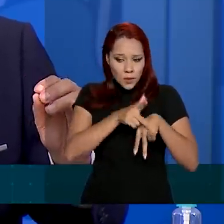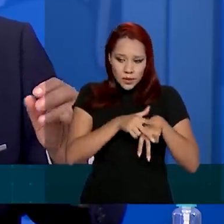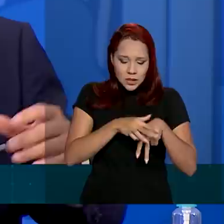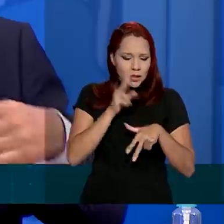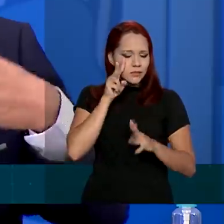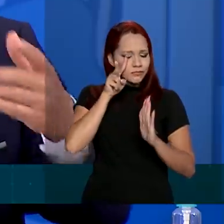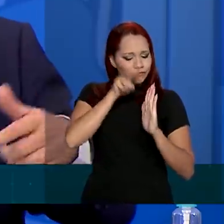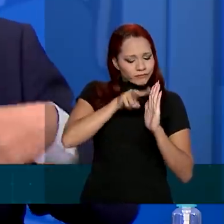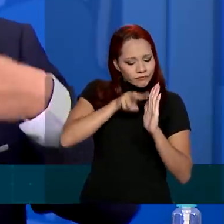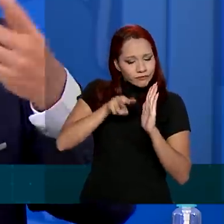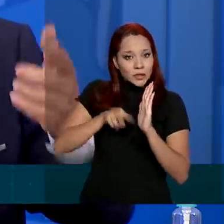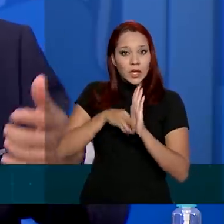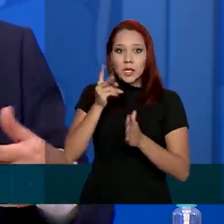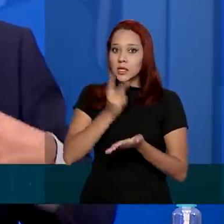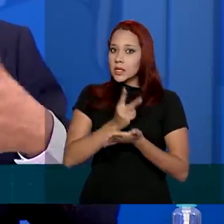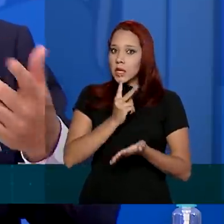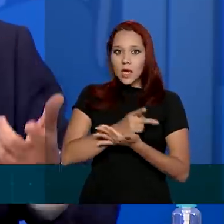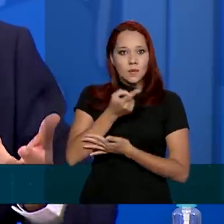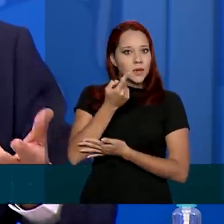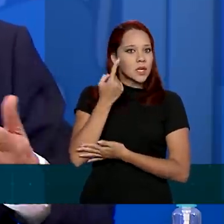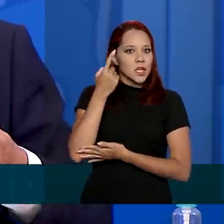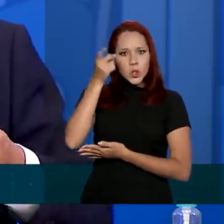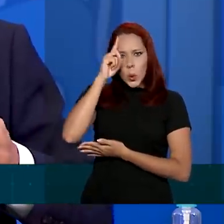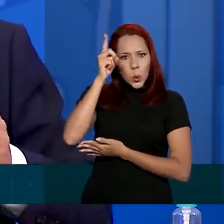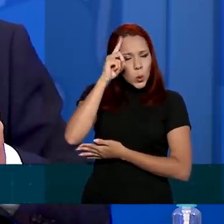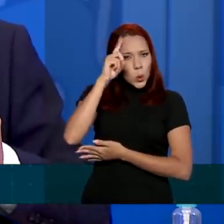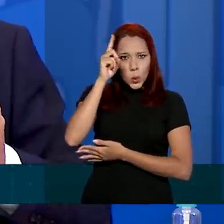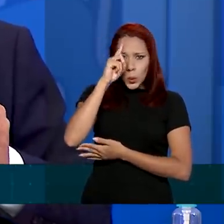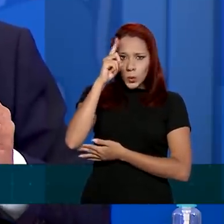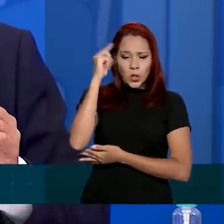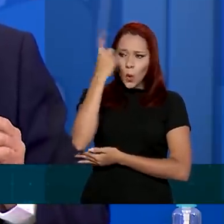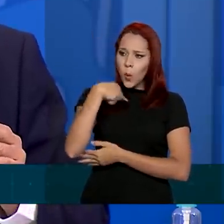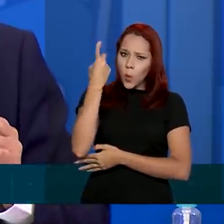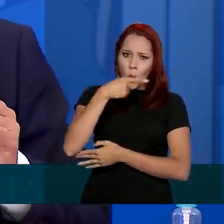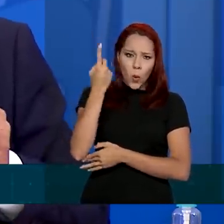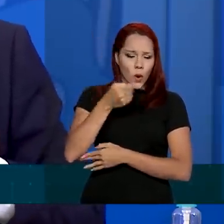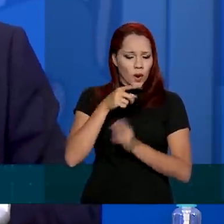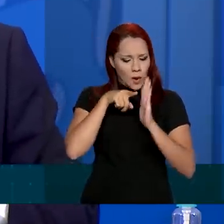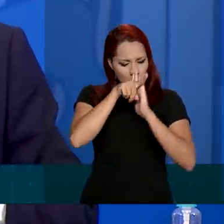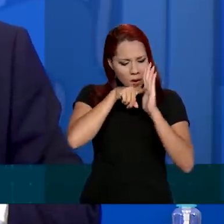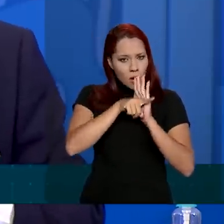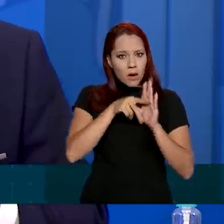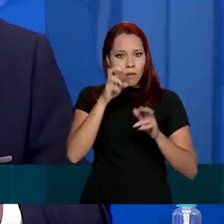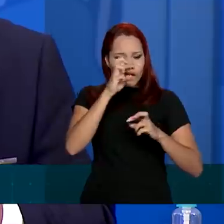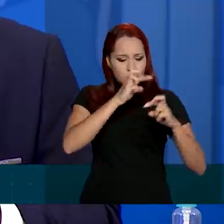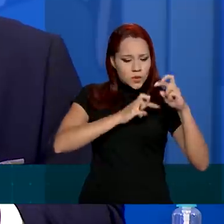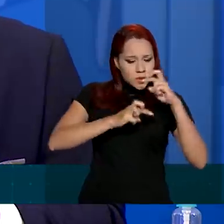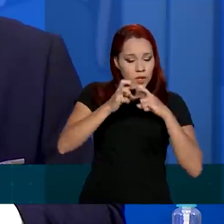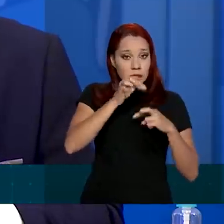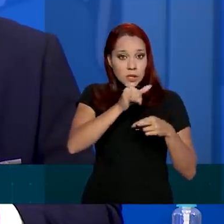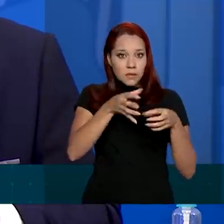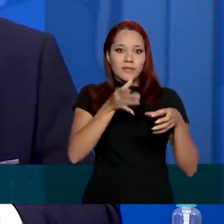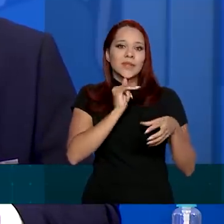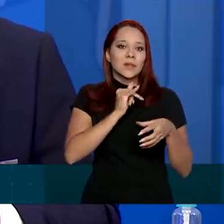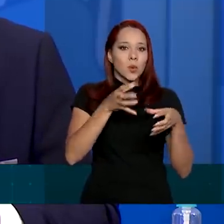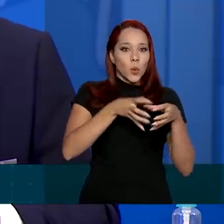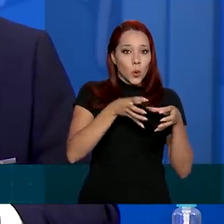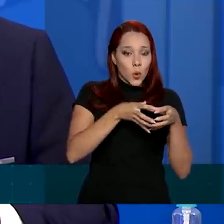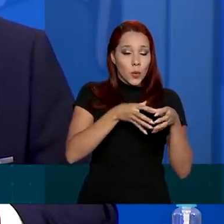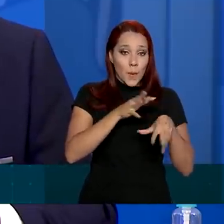observa em tempo, 24 horas, 7 dias por semana, e se um paciente começa, ou um grupo de pacientes começa a